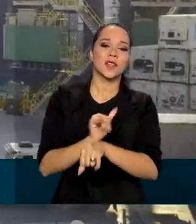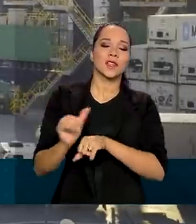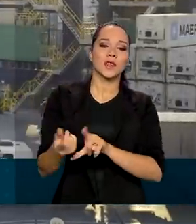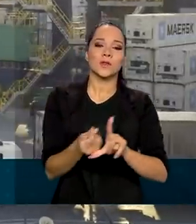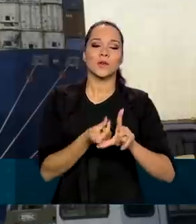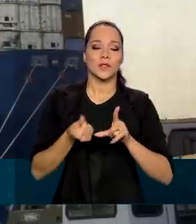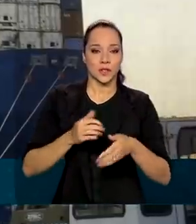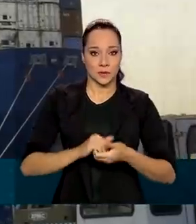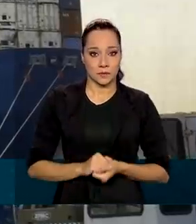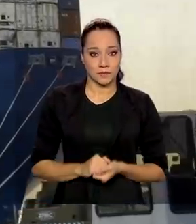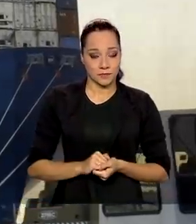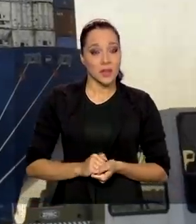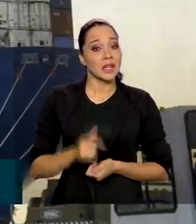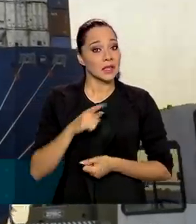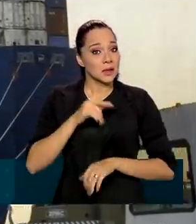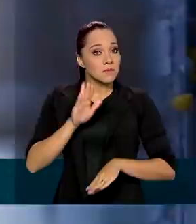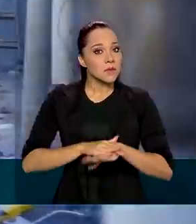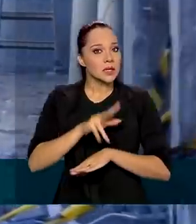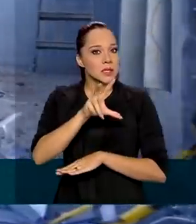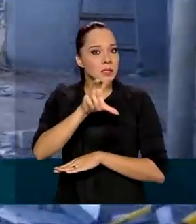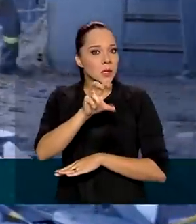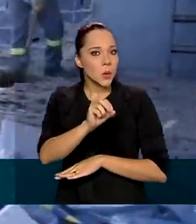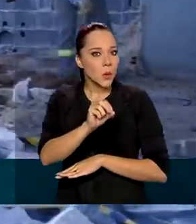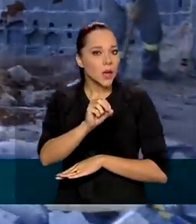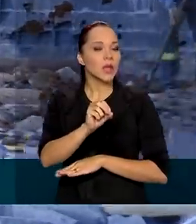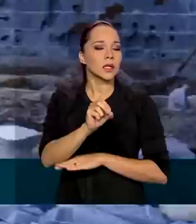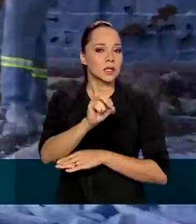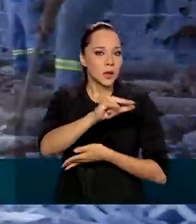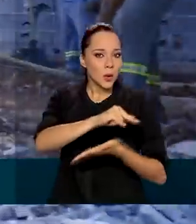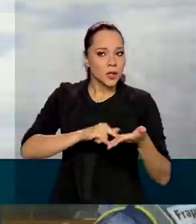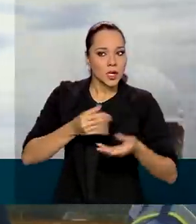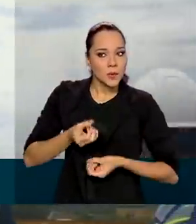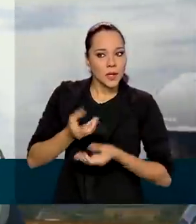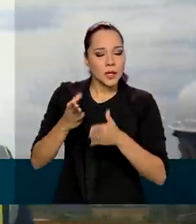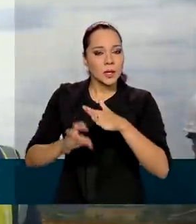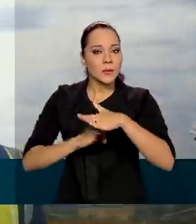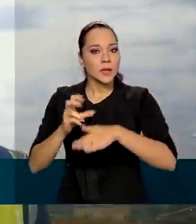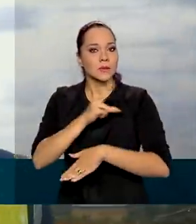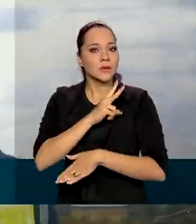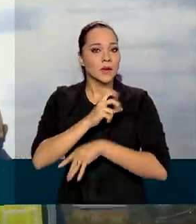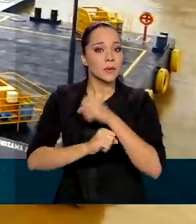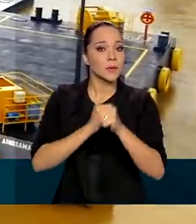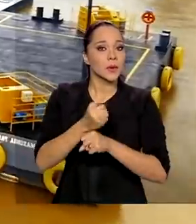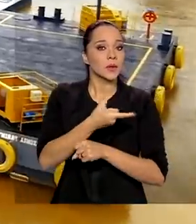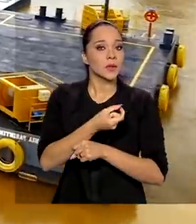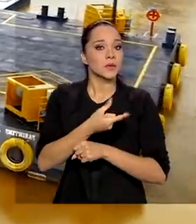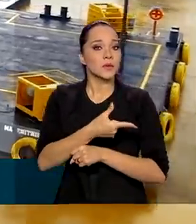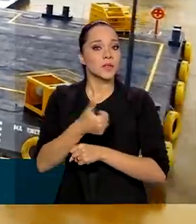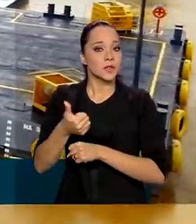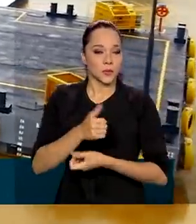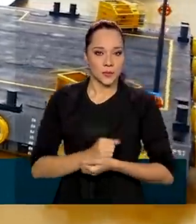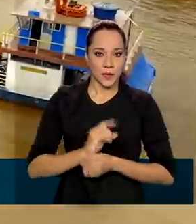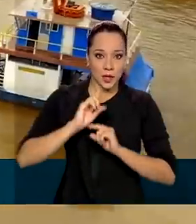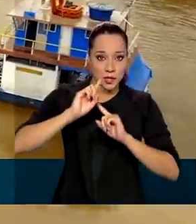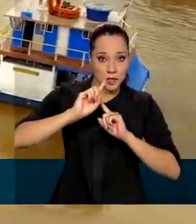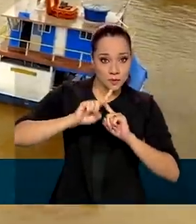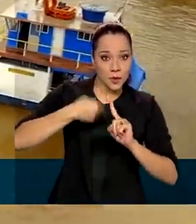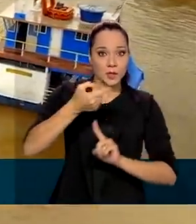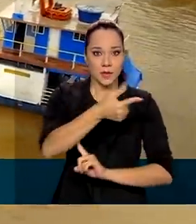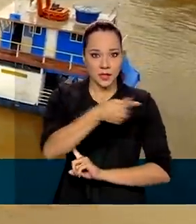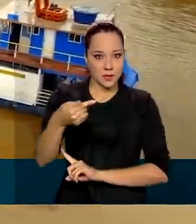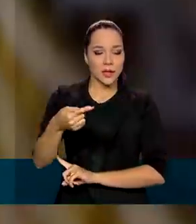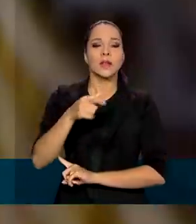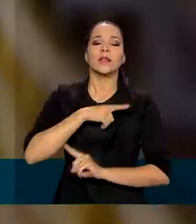Estão previstas mais de 50 concessões ao setor privado em 2021. Já na próxima semana,